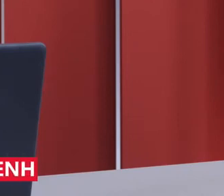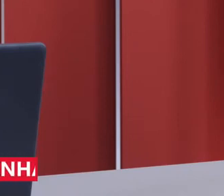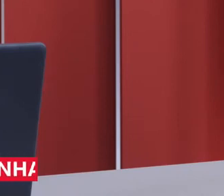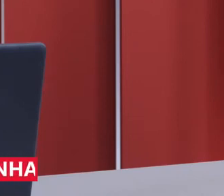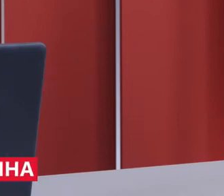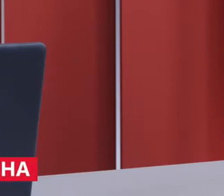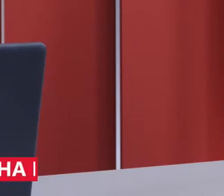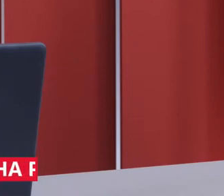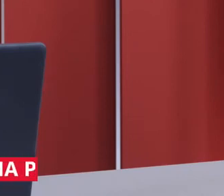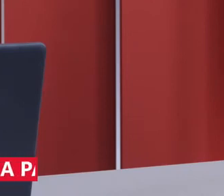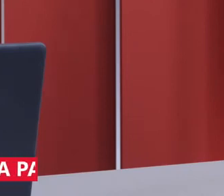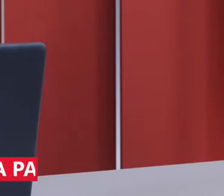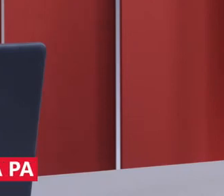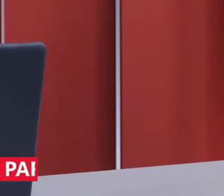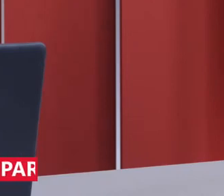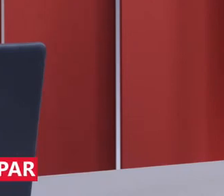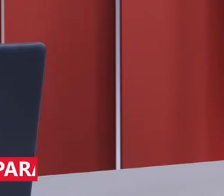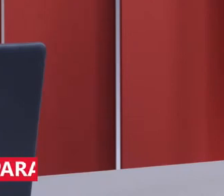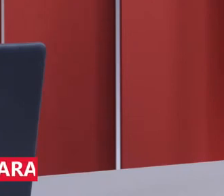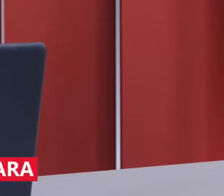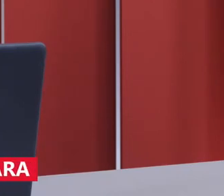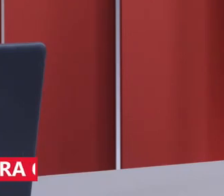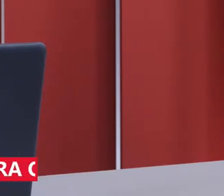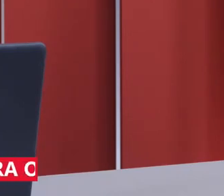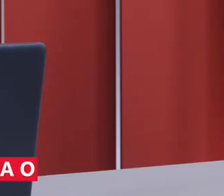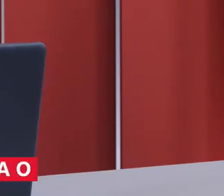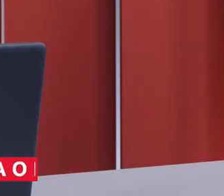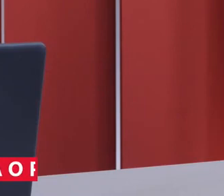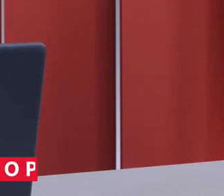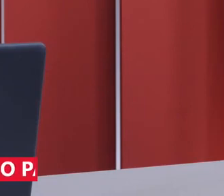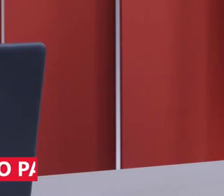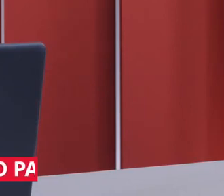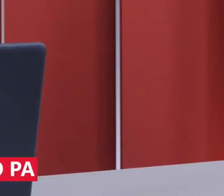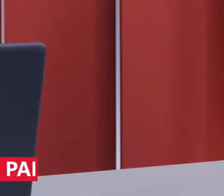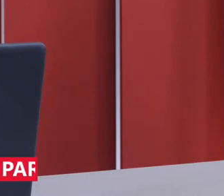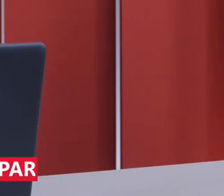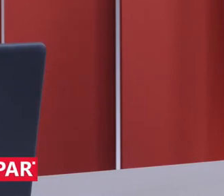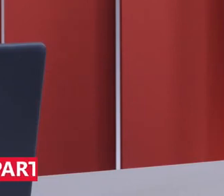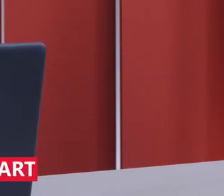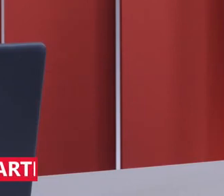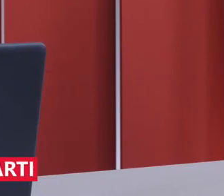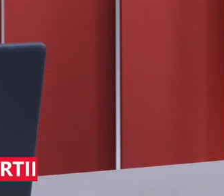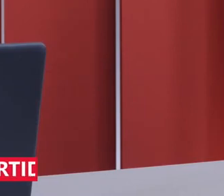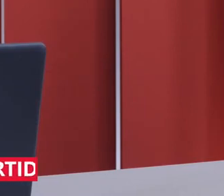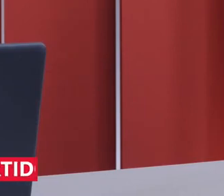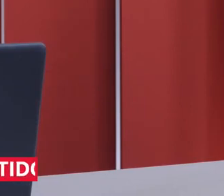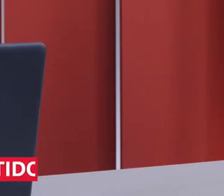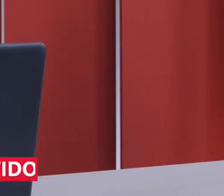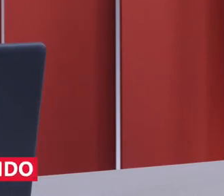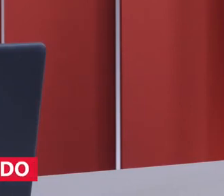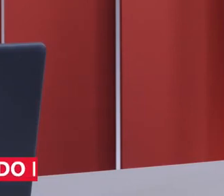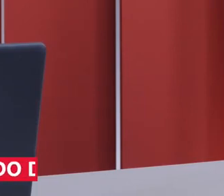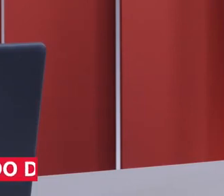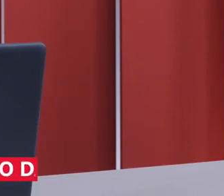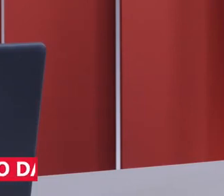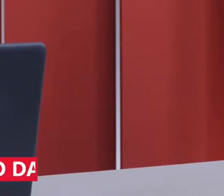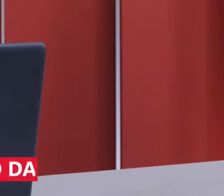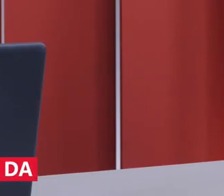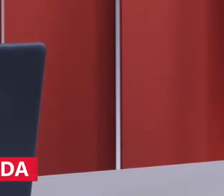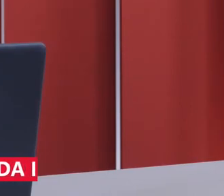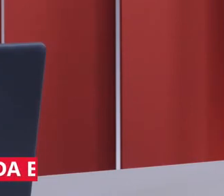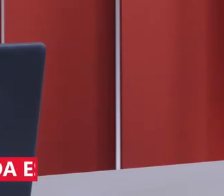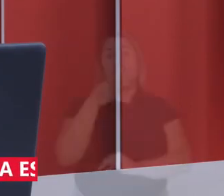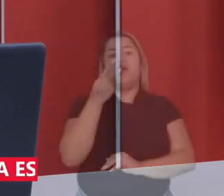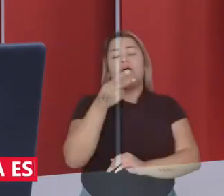pessoas. Só que a gente também tem que se posicionar, senão a gente deixa toda a narrativa para os outros, não é verdade? A vai fazer um registro aqui